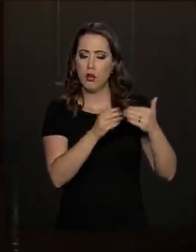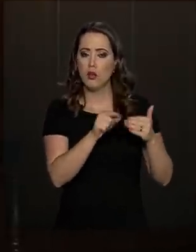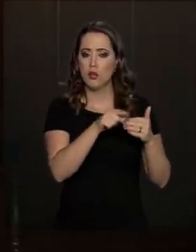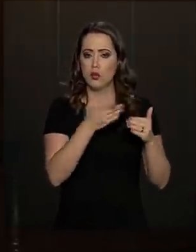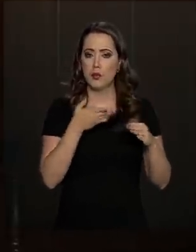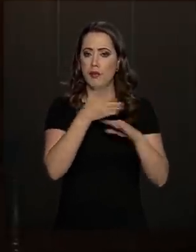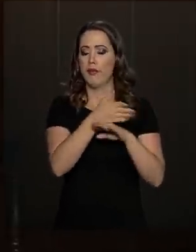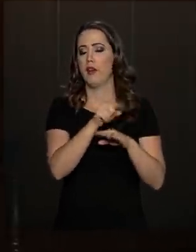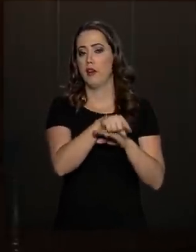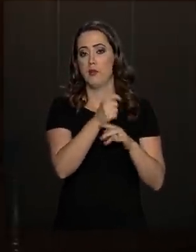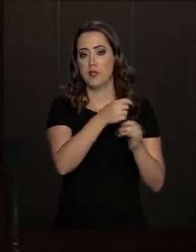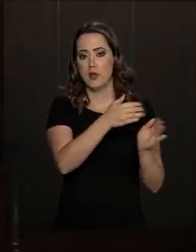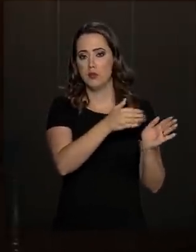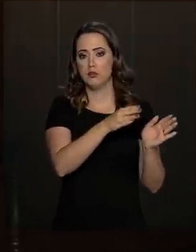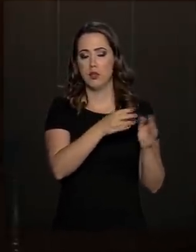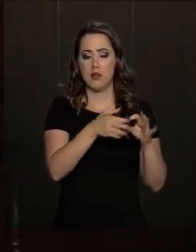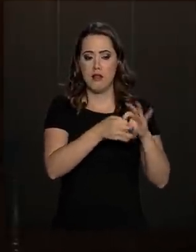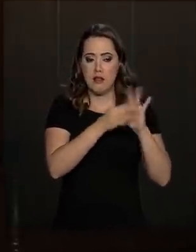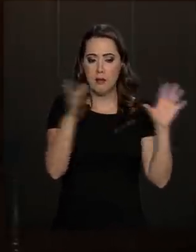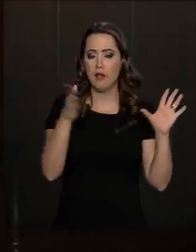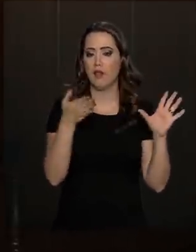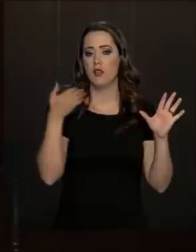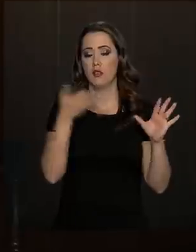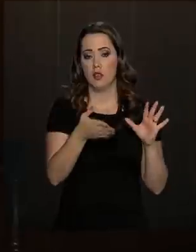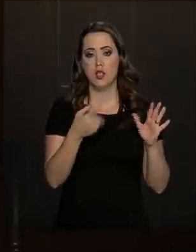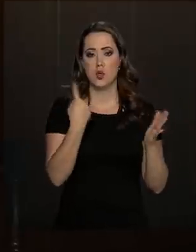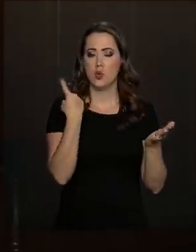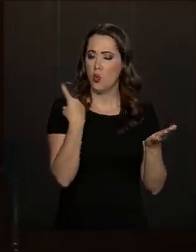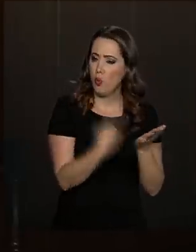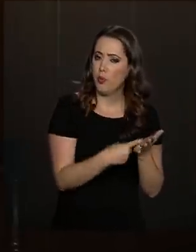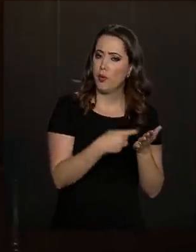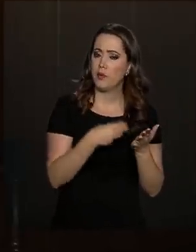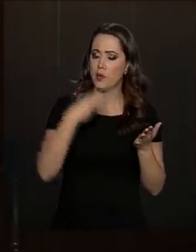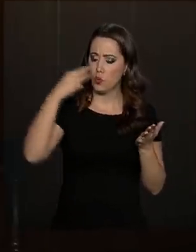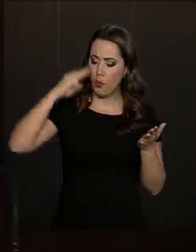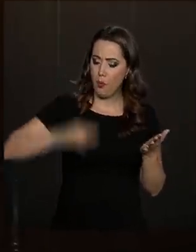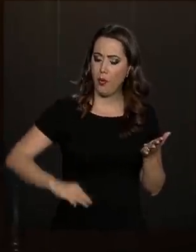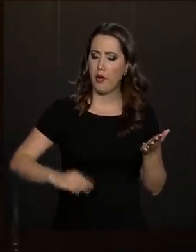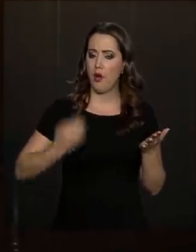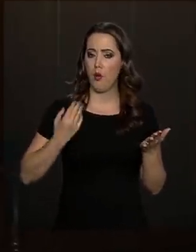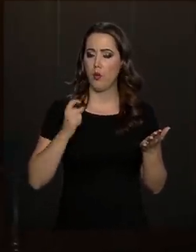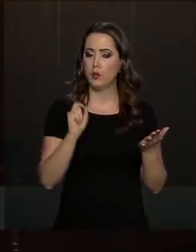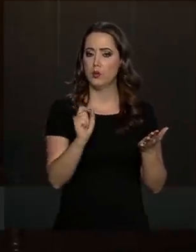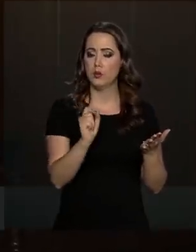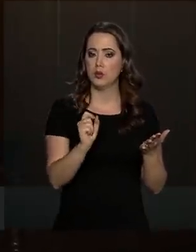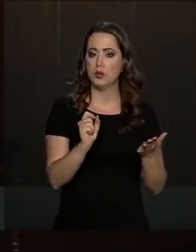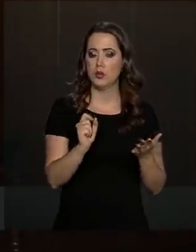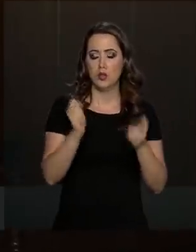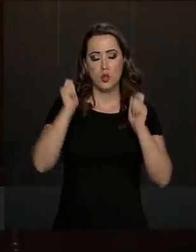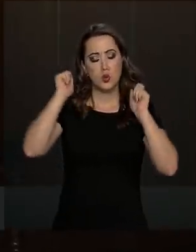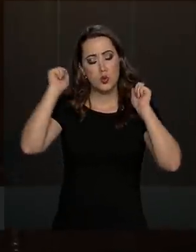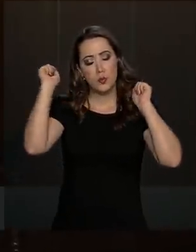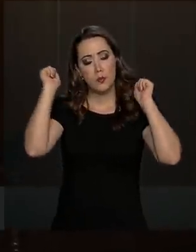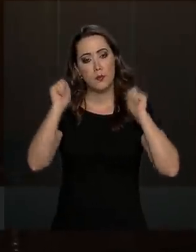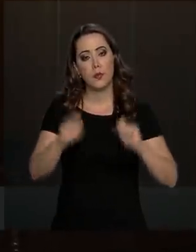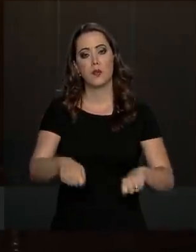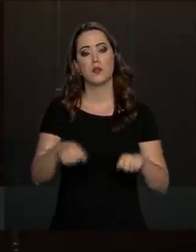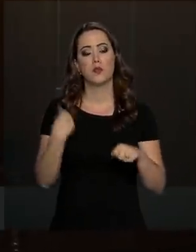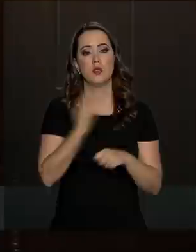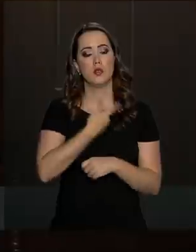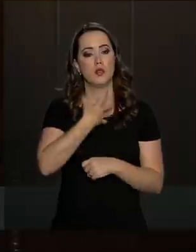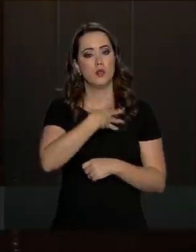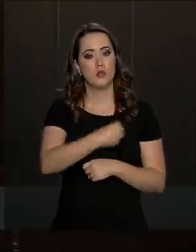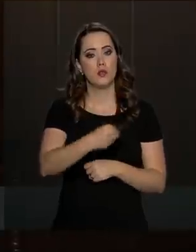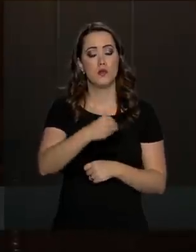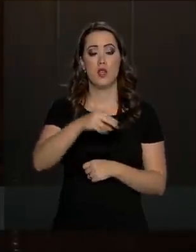precisamos escapar dessa armadilha. Esse compromisso moral de permitir que nossos